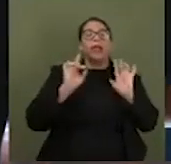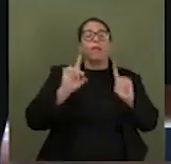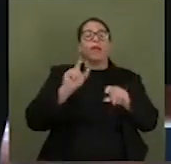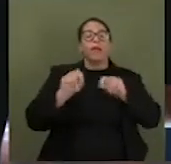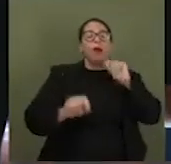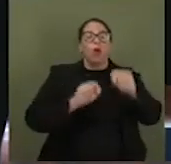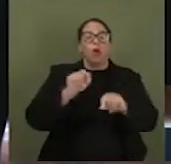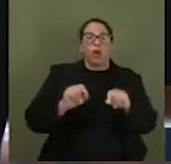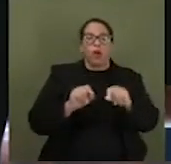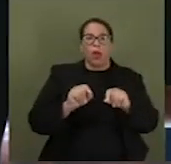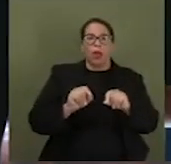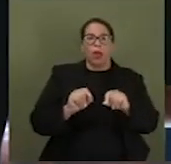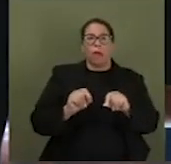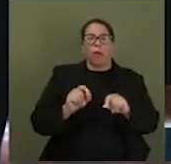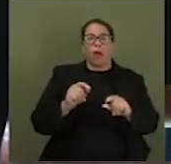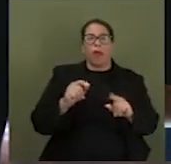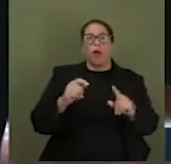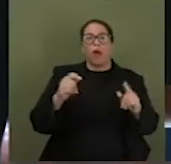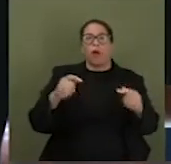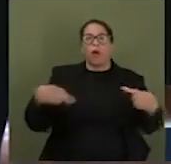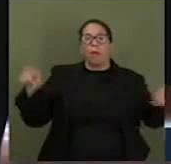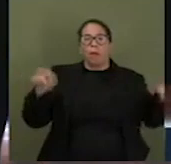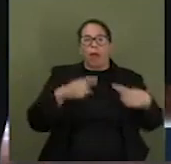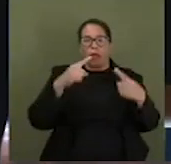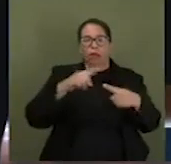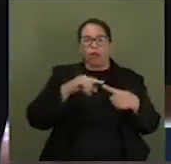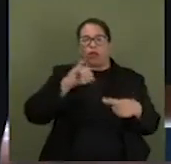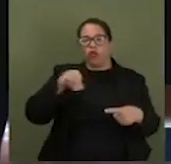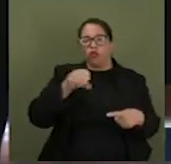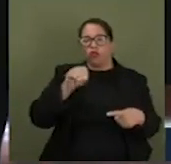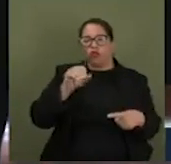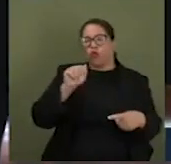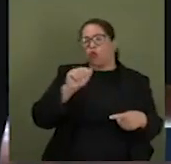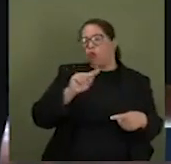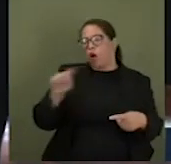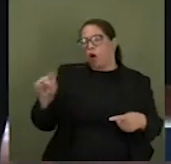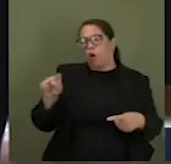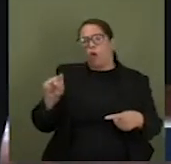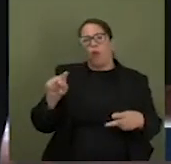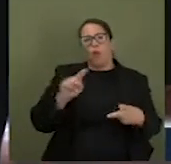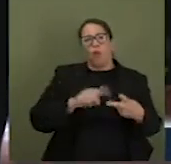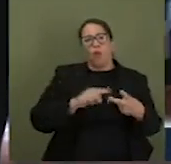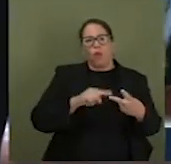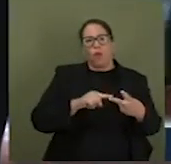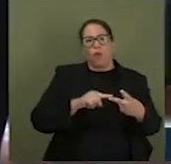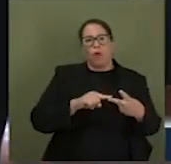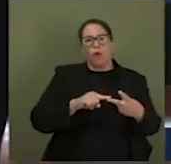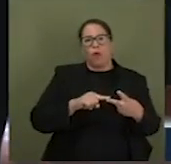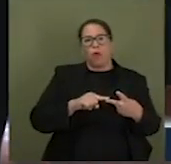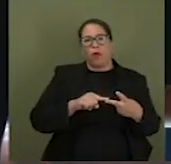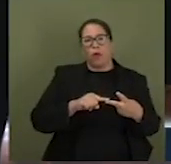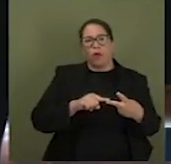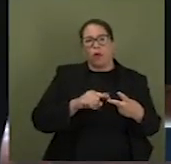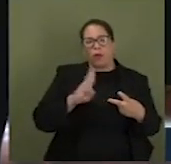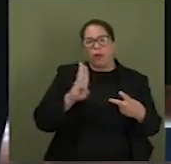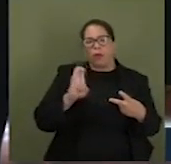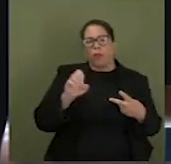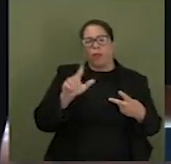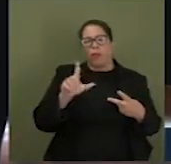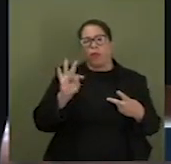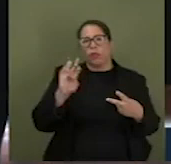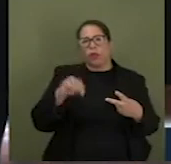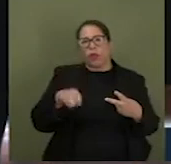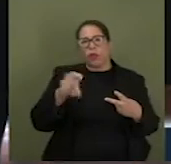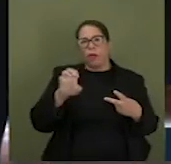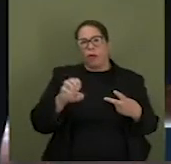para os maestros João Carlos Martins e Edson Beltrame. Os